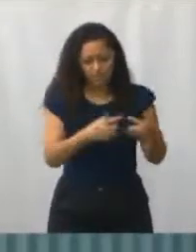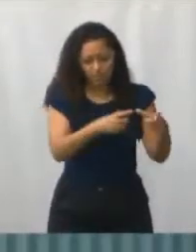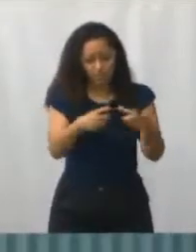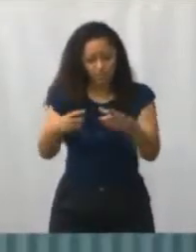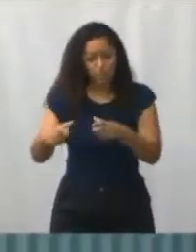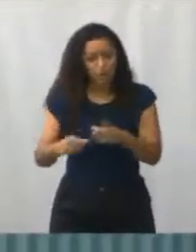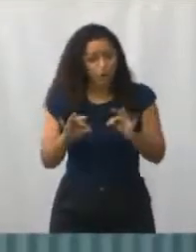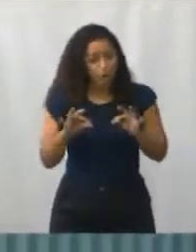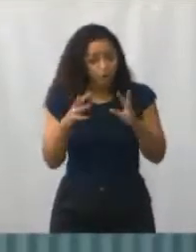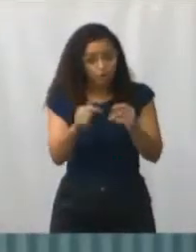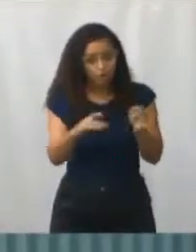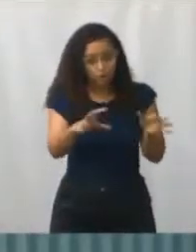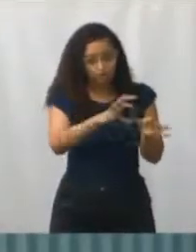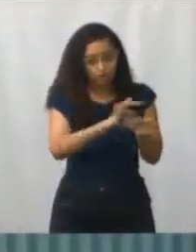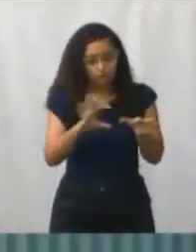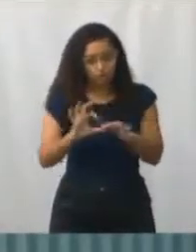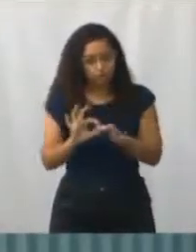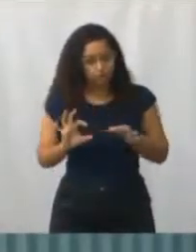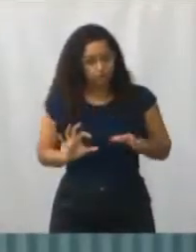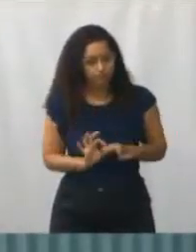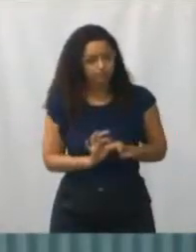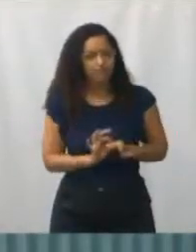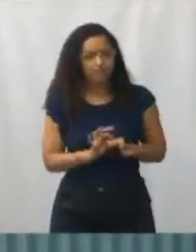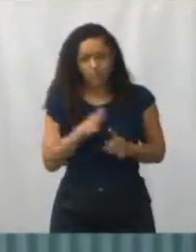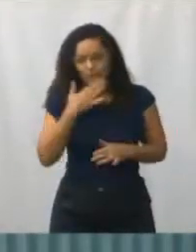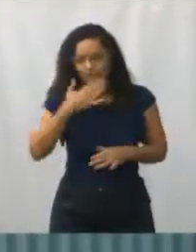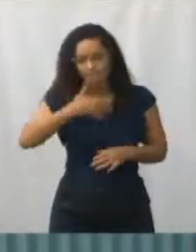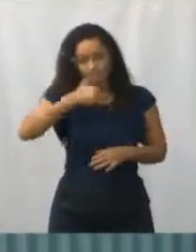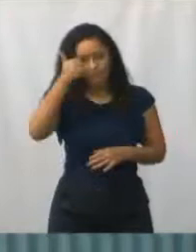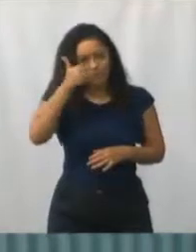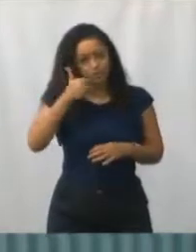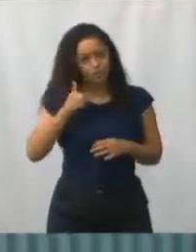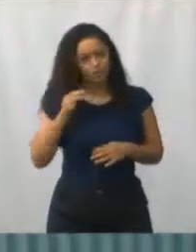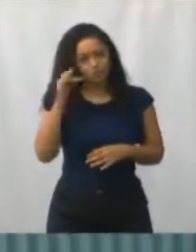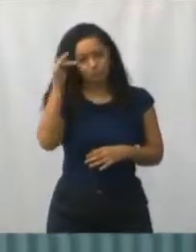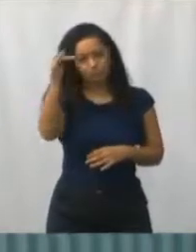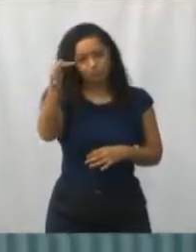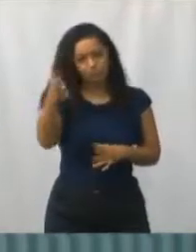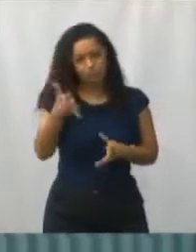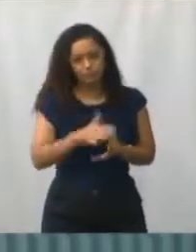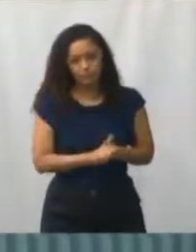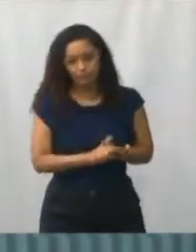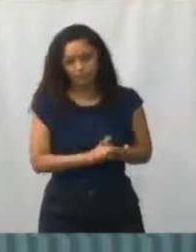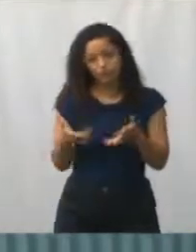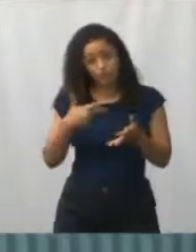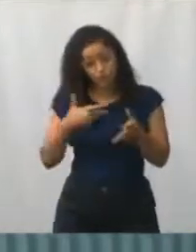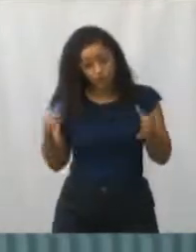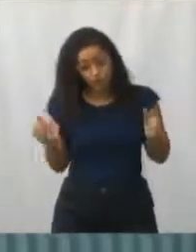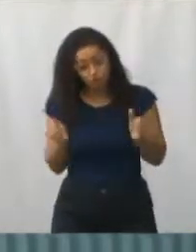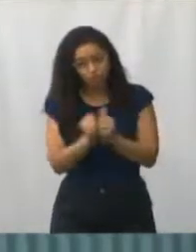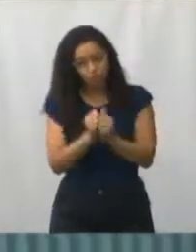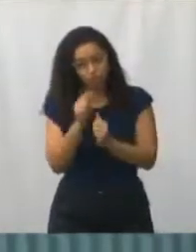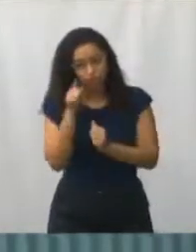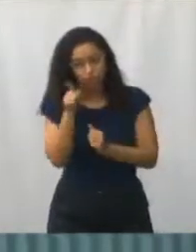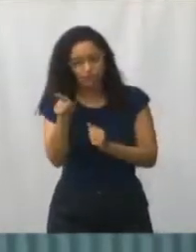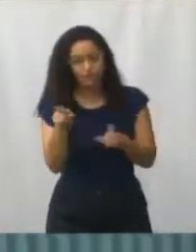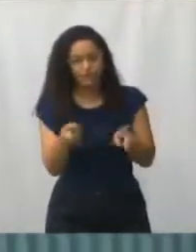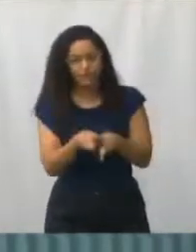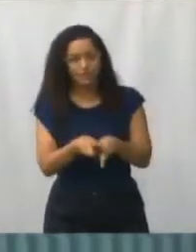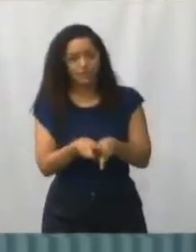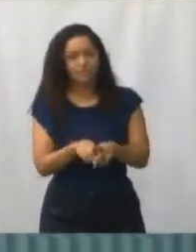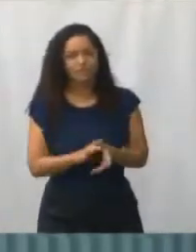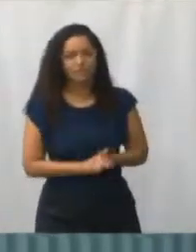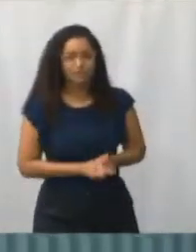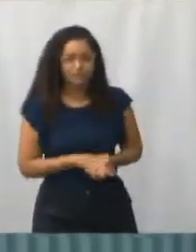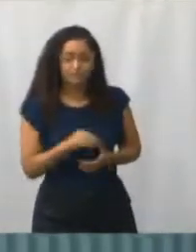ser uma melhora substancial para a nossa região. Assim que o muro ficar